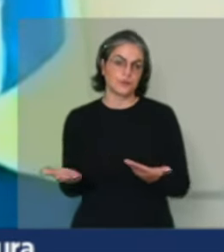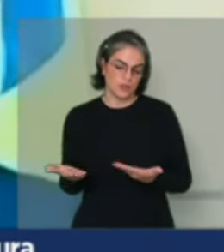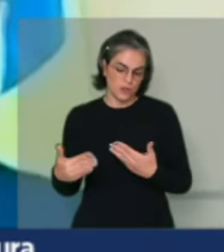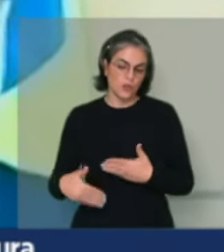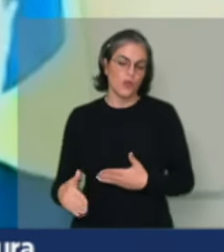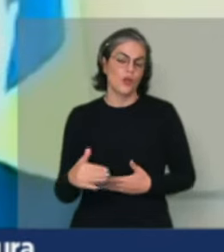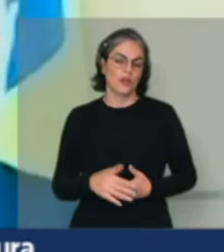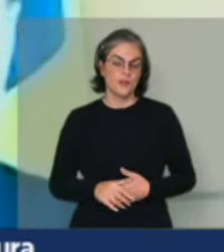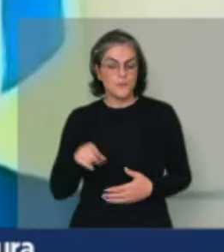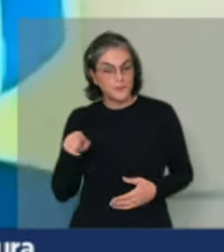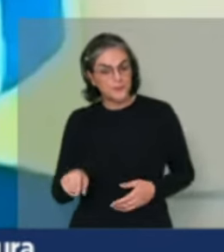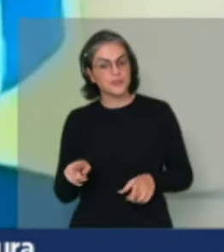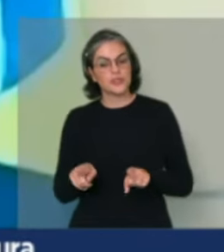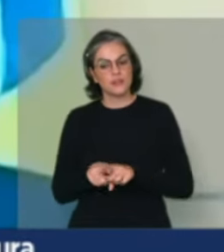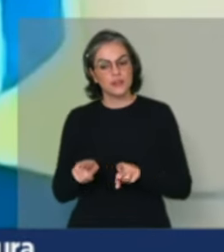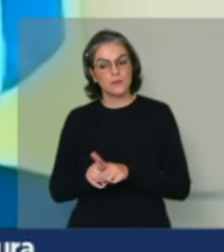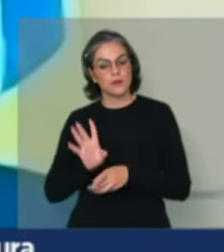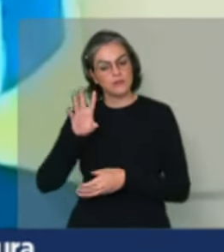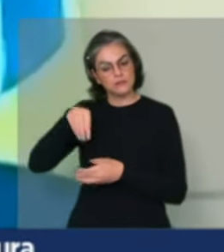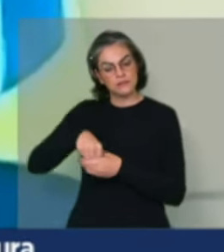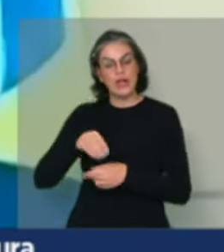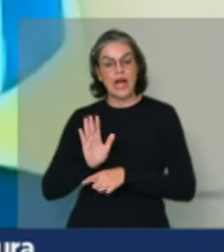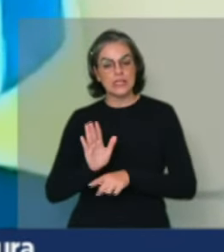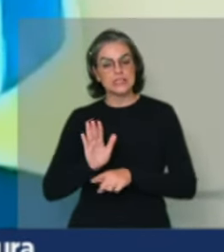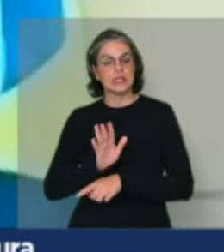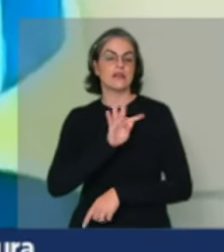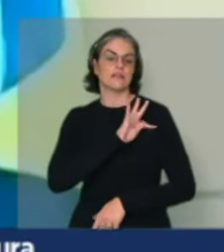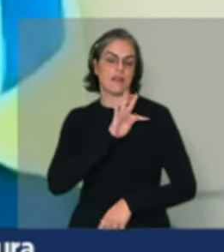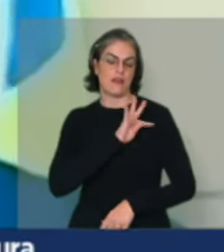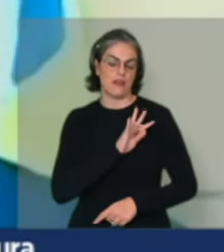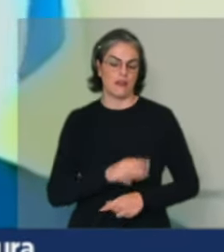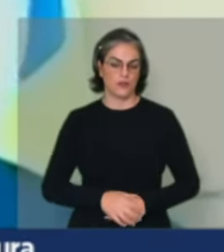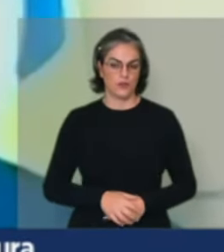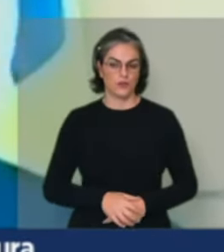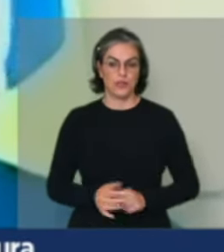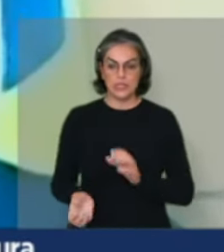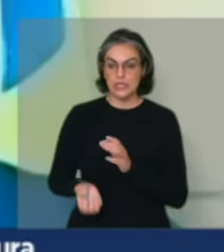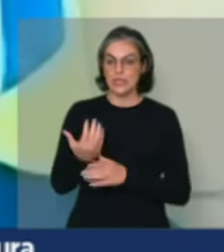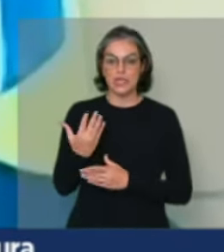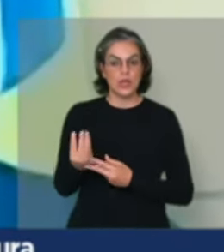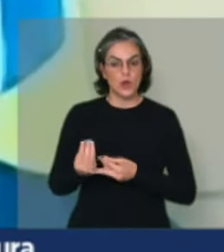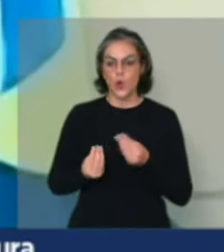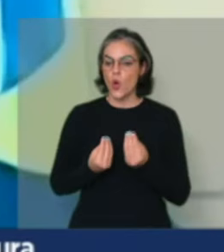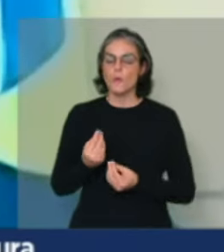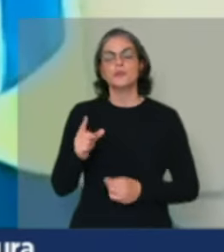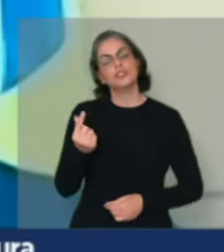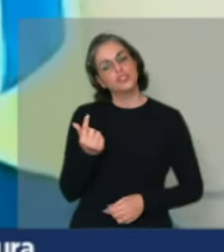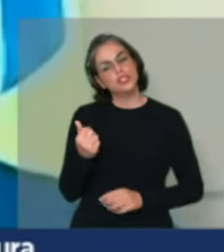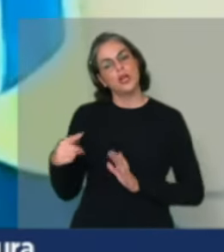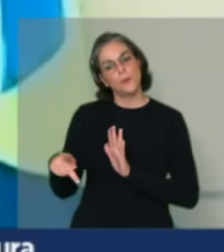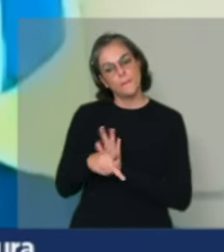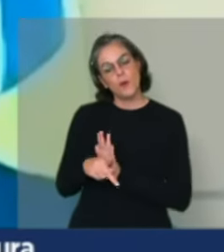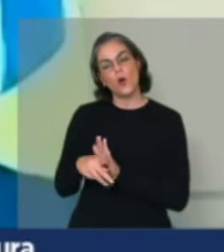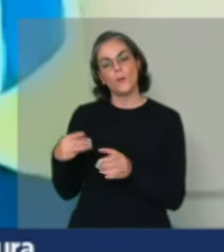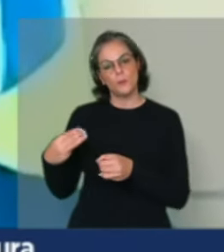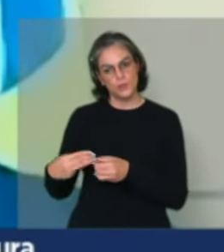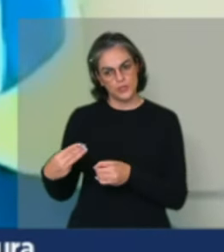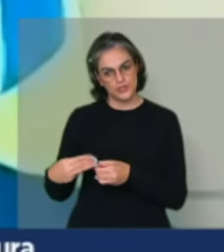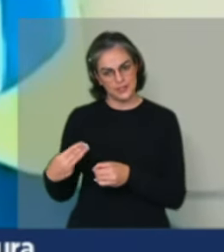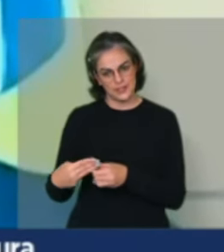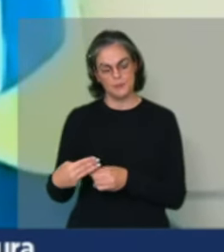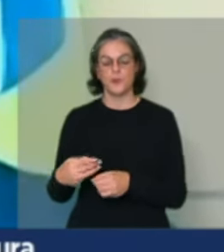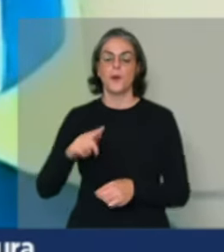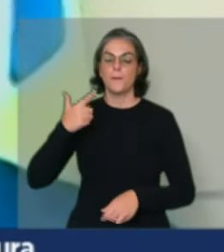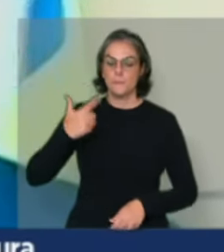dentro dele a assistência técnica. Porque esse fundo é criado com o dinheiro do município que entra com uma parcela, o Estado com